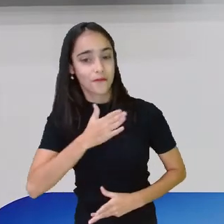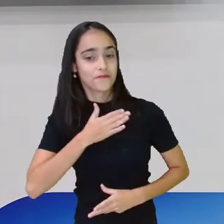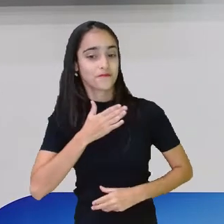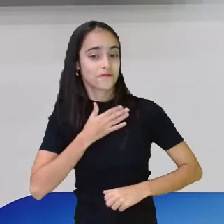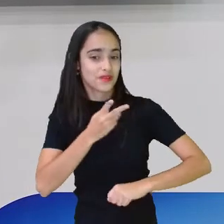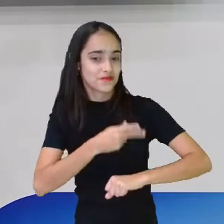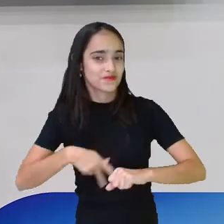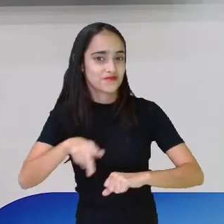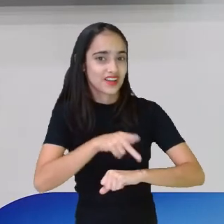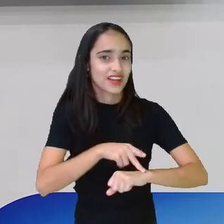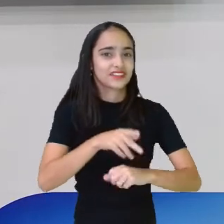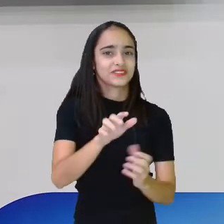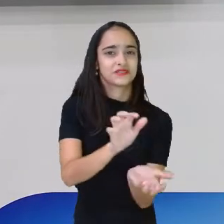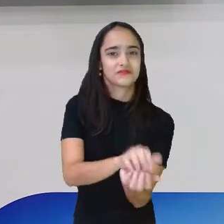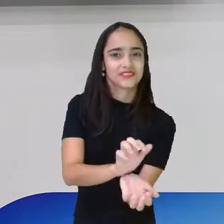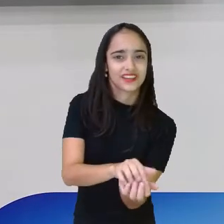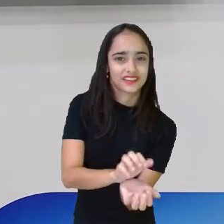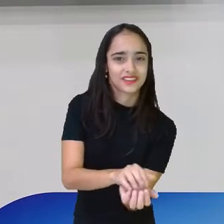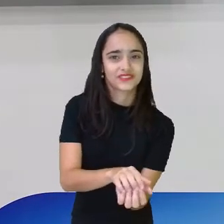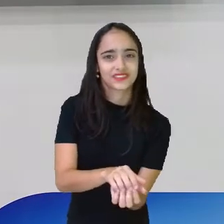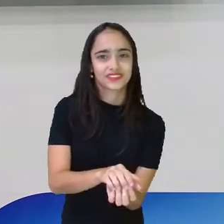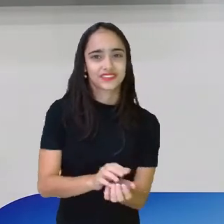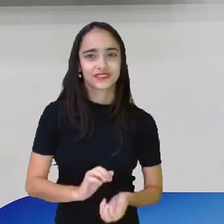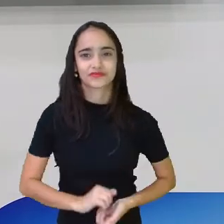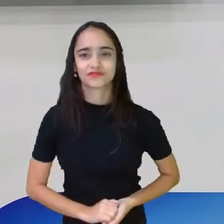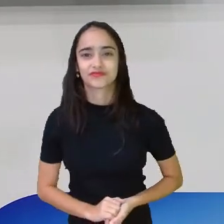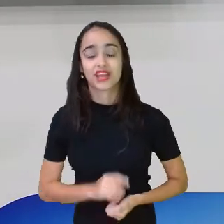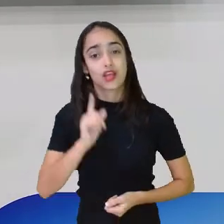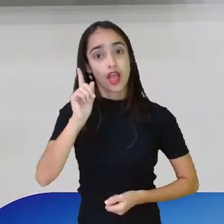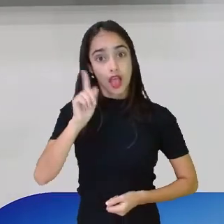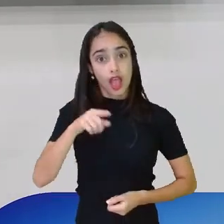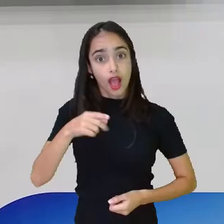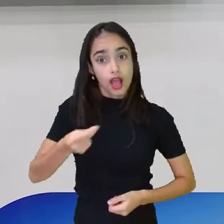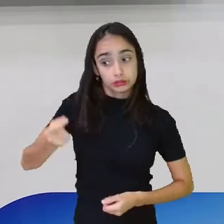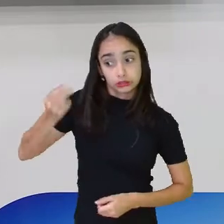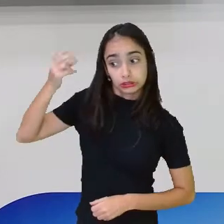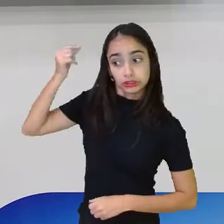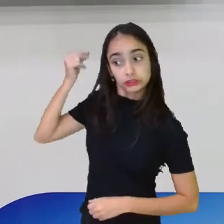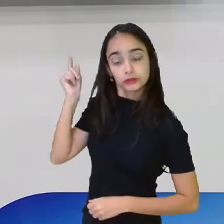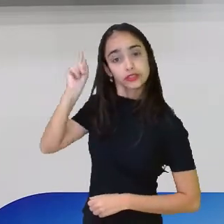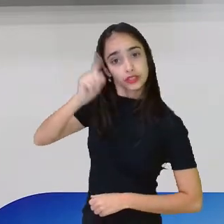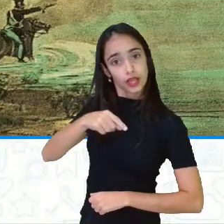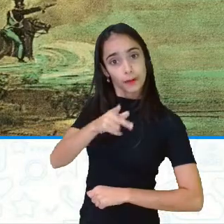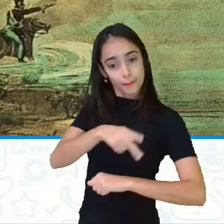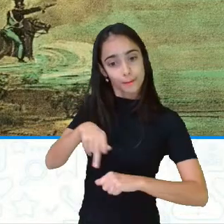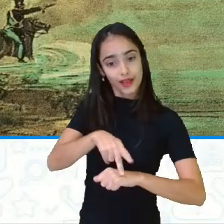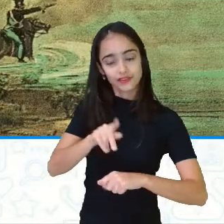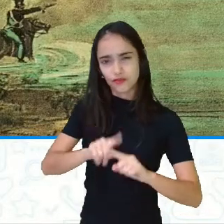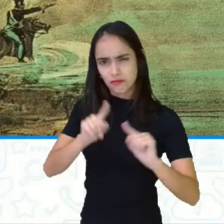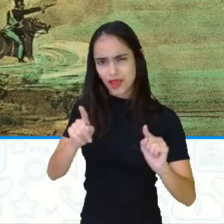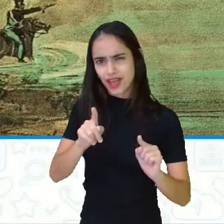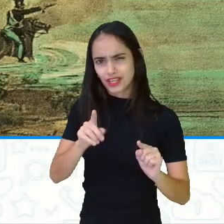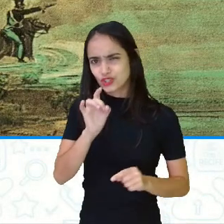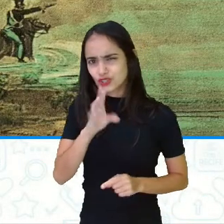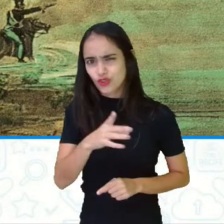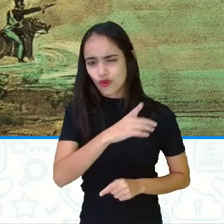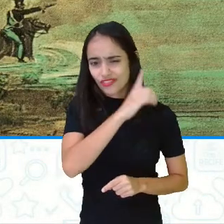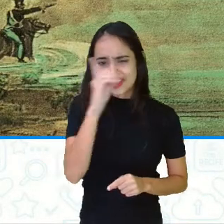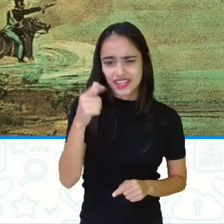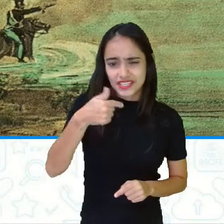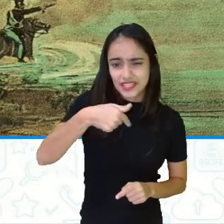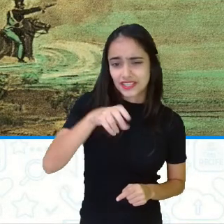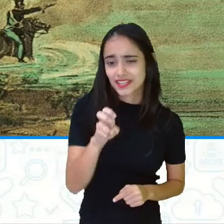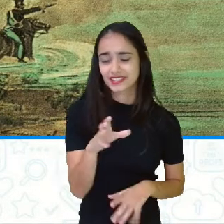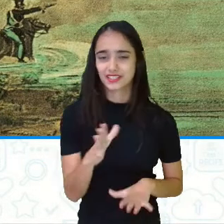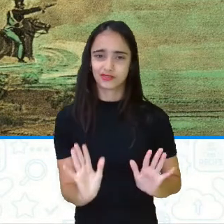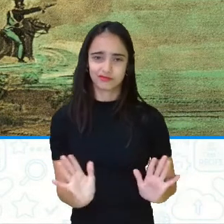um país, gente, por 75 dias, tá certo? E olha só, o que foi que aconteceu? Ela foi